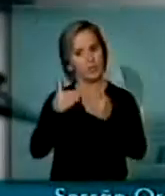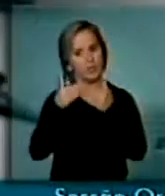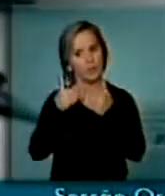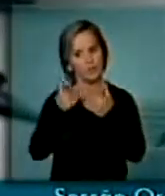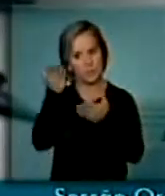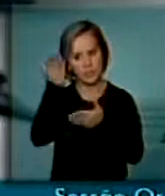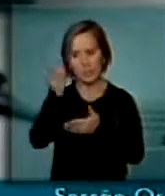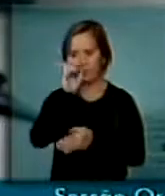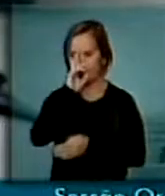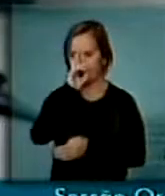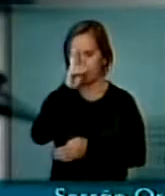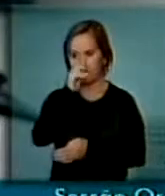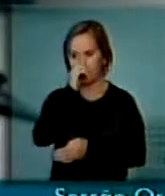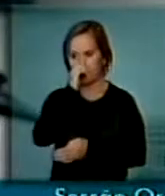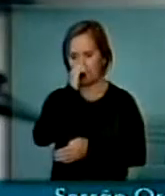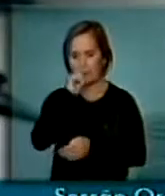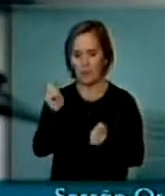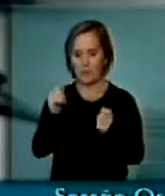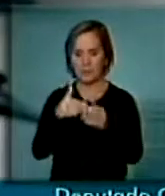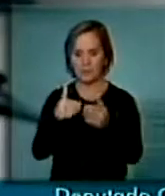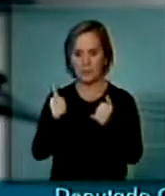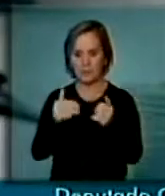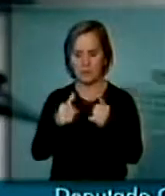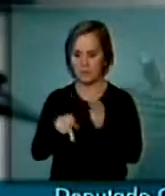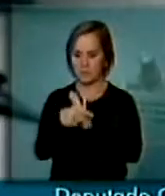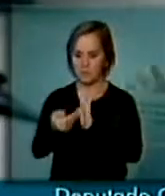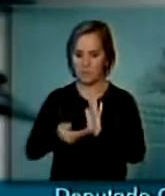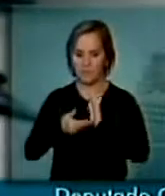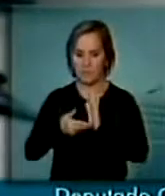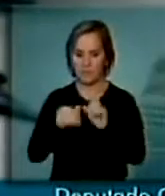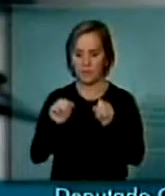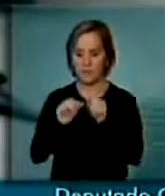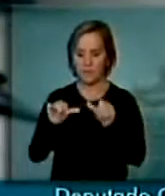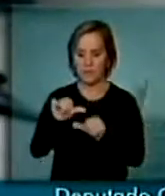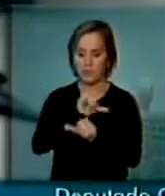Exª que pudesse pedir ao Jornal da Câmara que fizesse uma